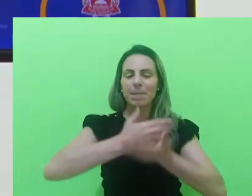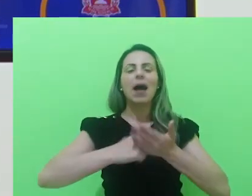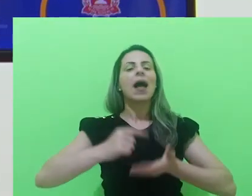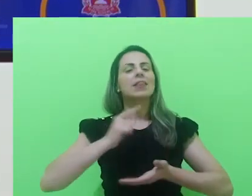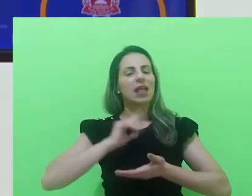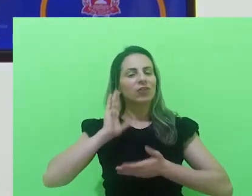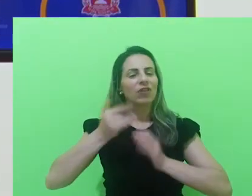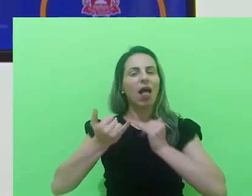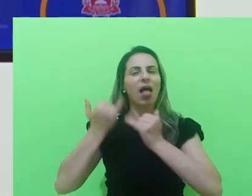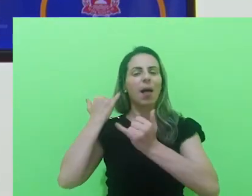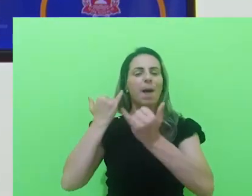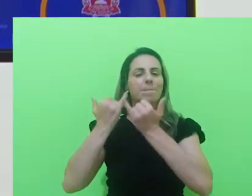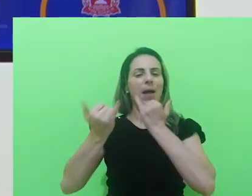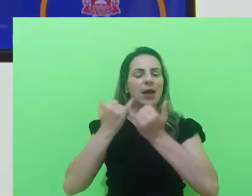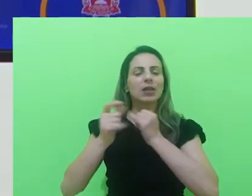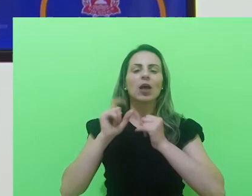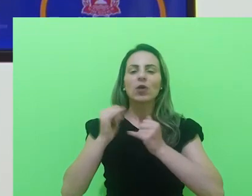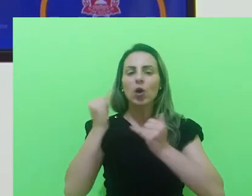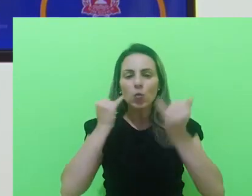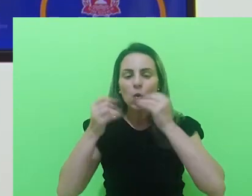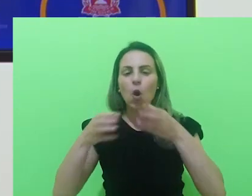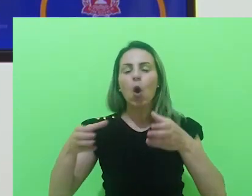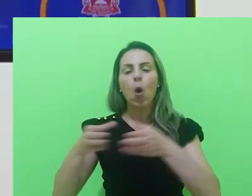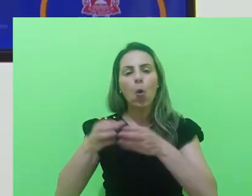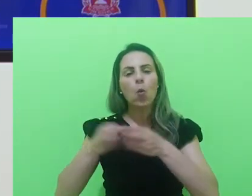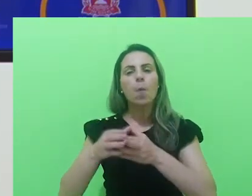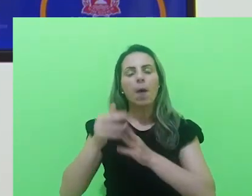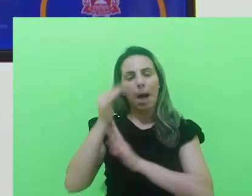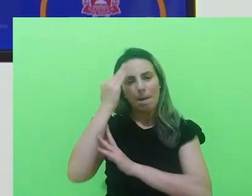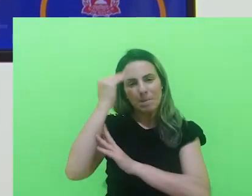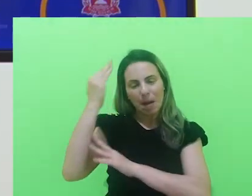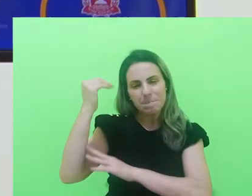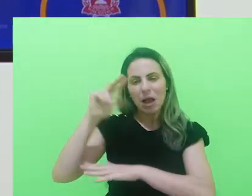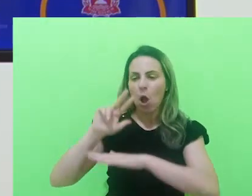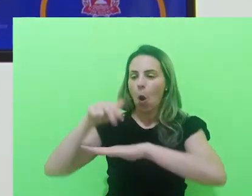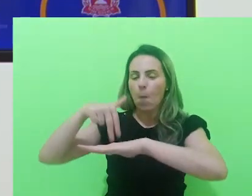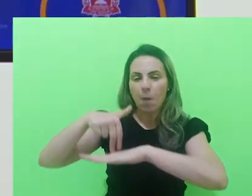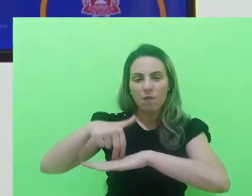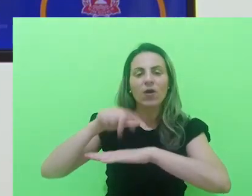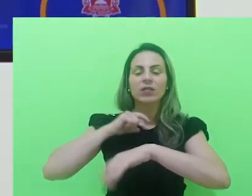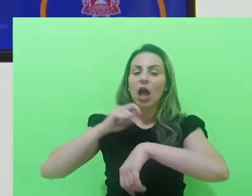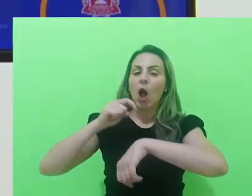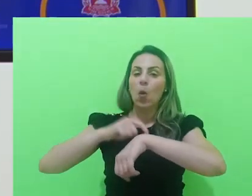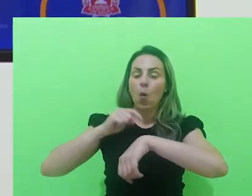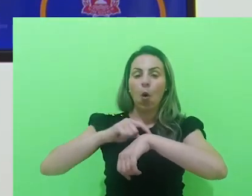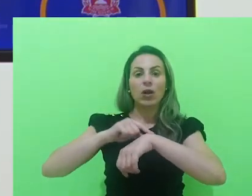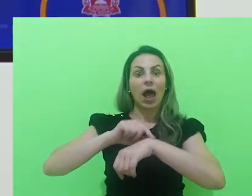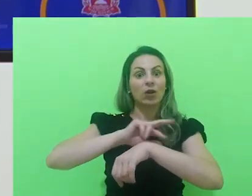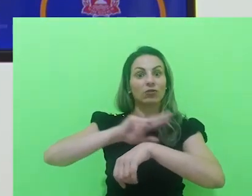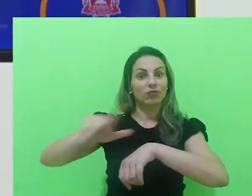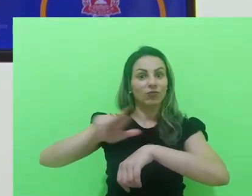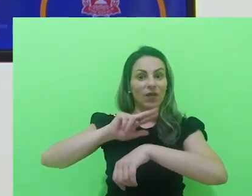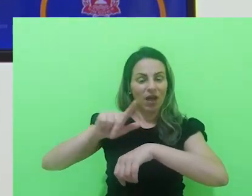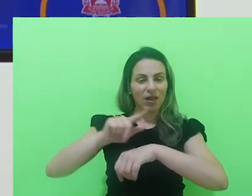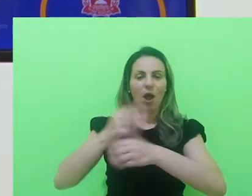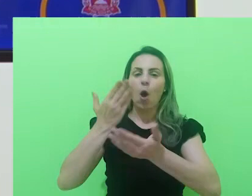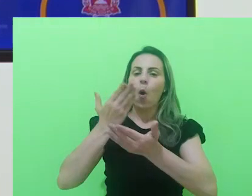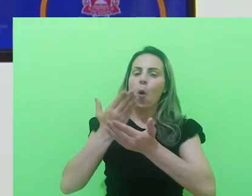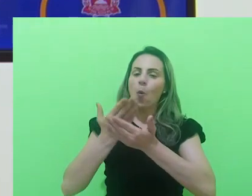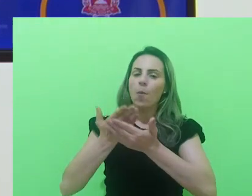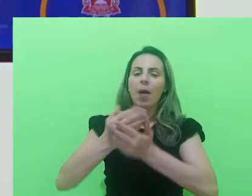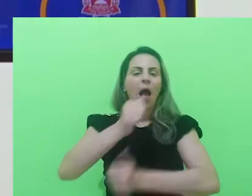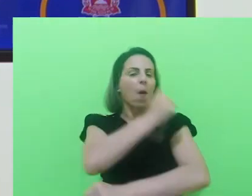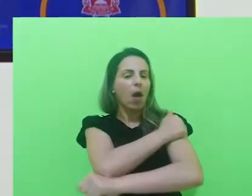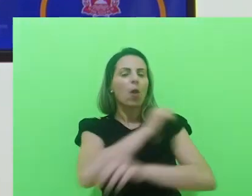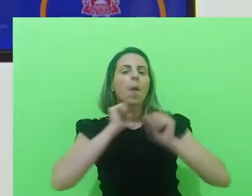algo parecido com os itinerários, que é o GAP, que é o grupo de alta performance, que nós apresentávamos em horário diferenciado, em que o aluno poderia fazer